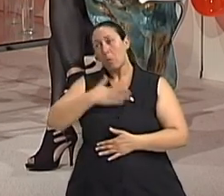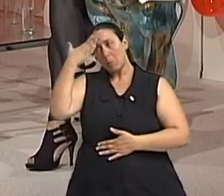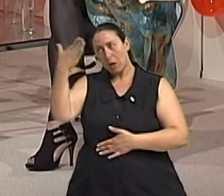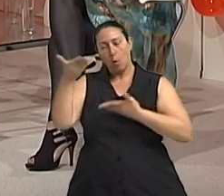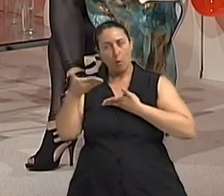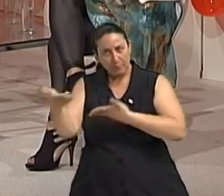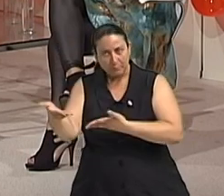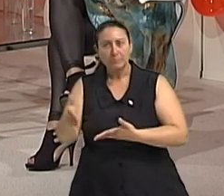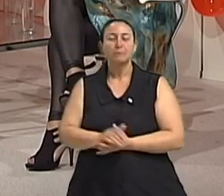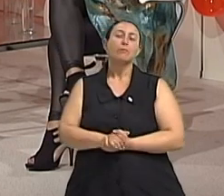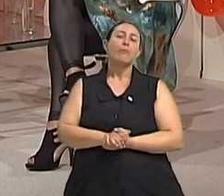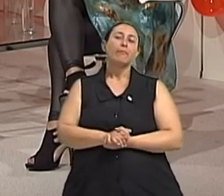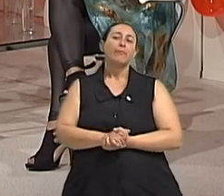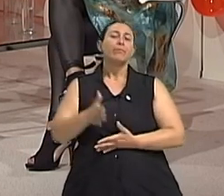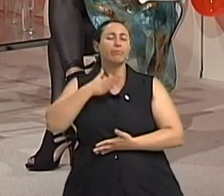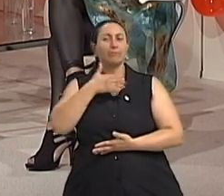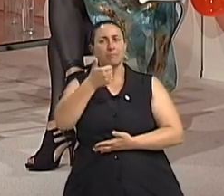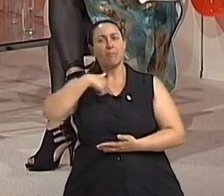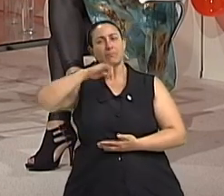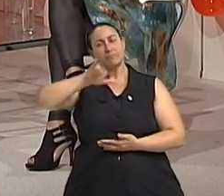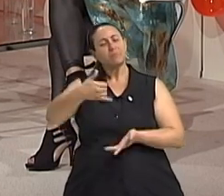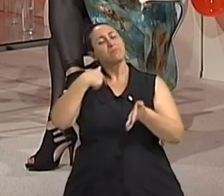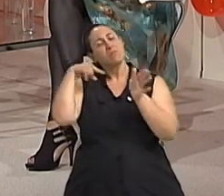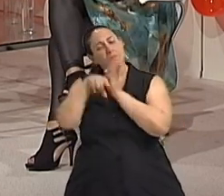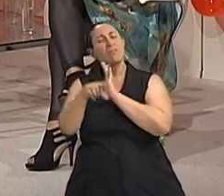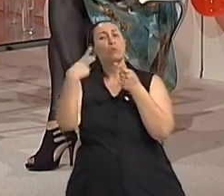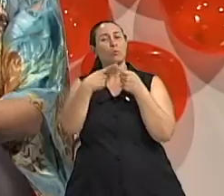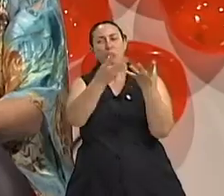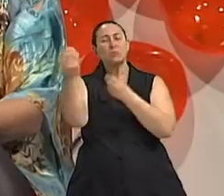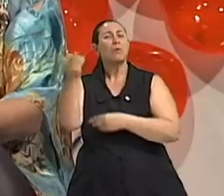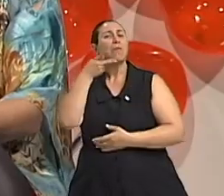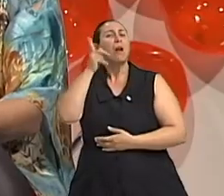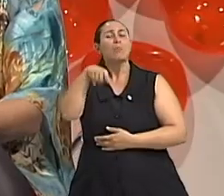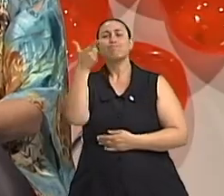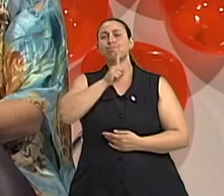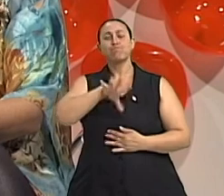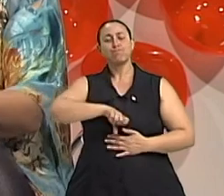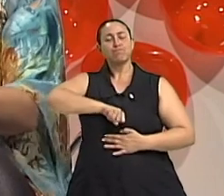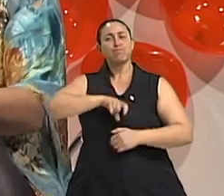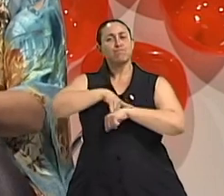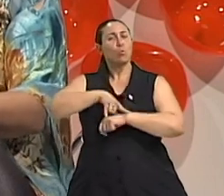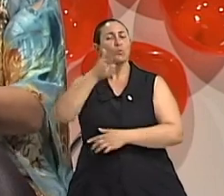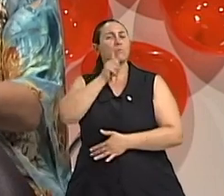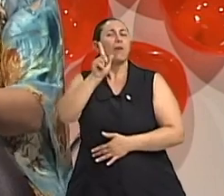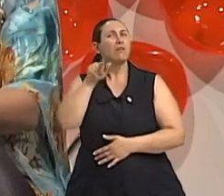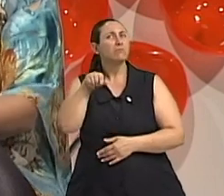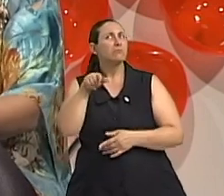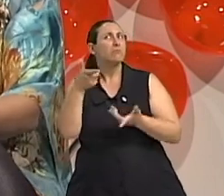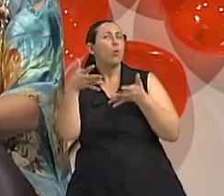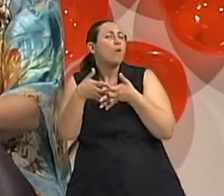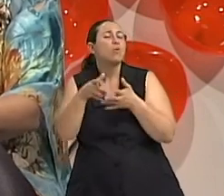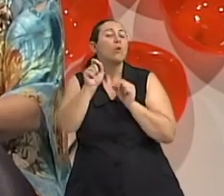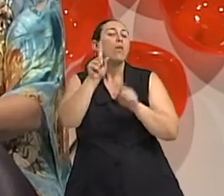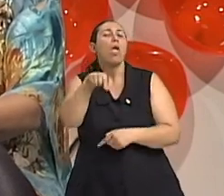convite. Que nada. Mas essa incontinência, as pessoas falam muito sobre incontinência urinária. Pode haver alguma confusão? O que é